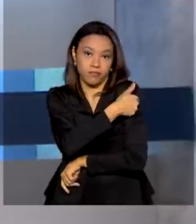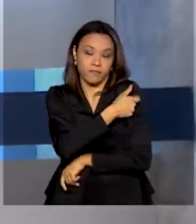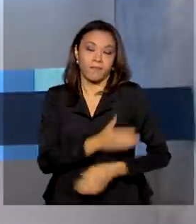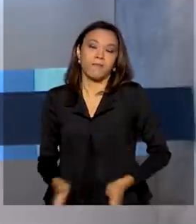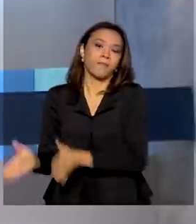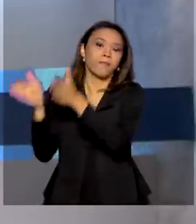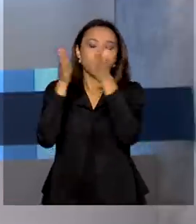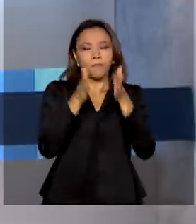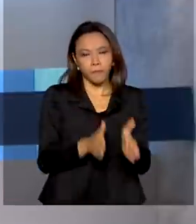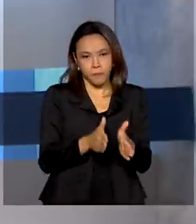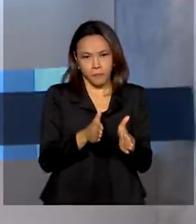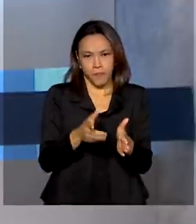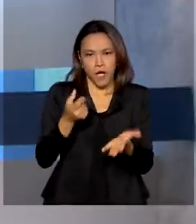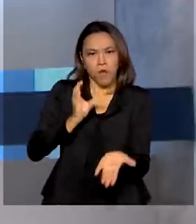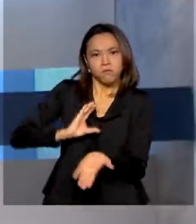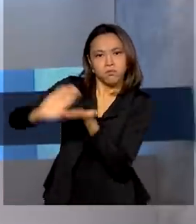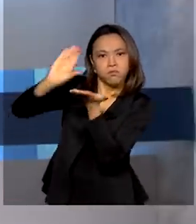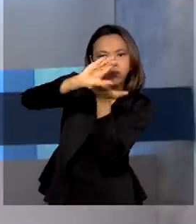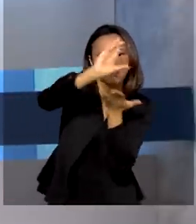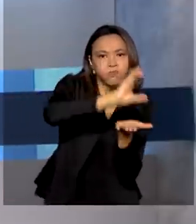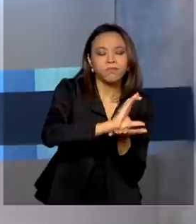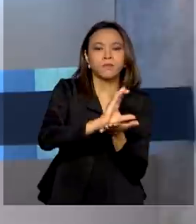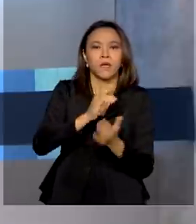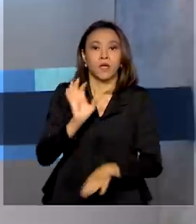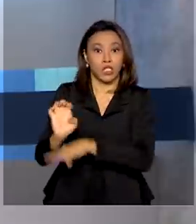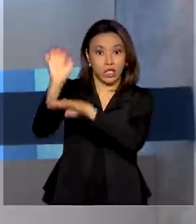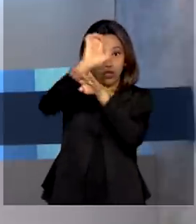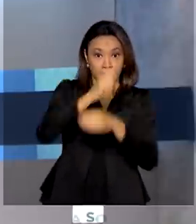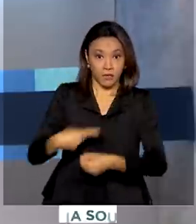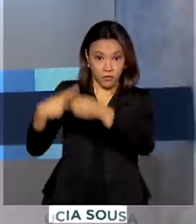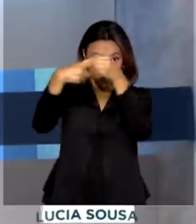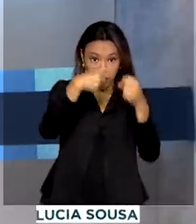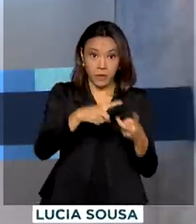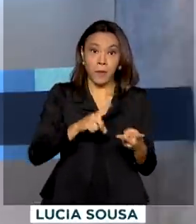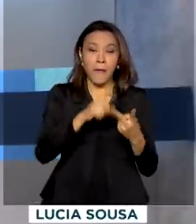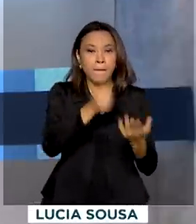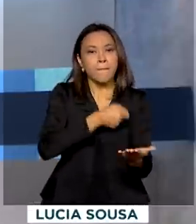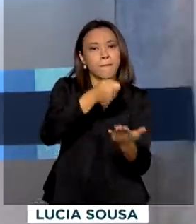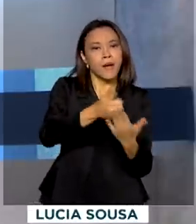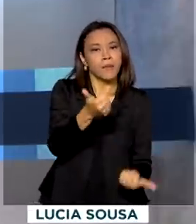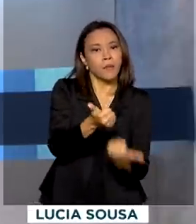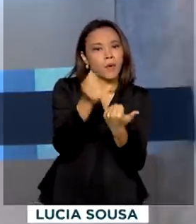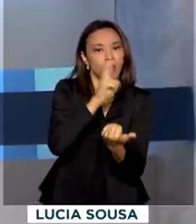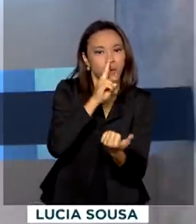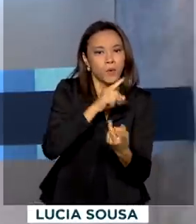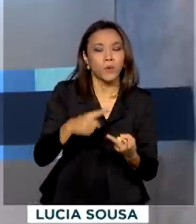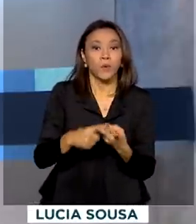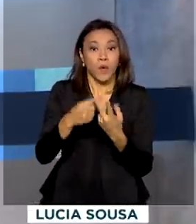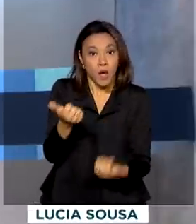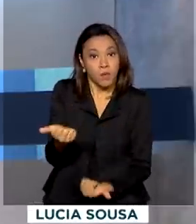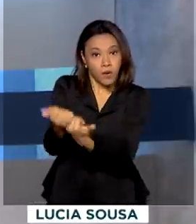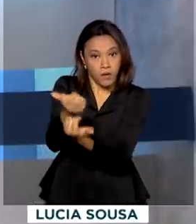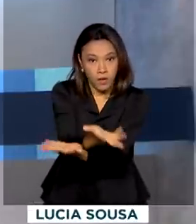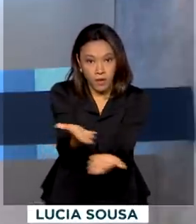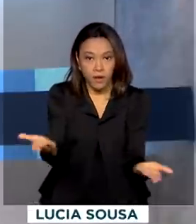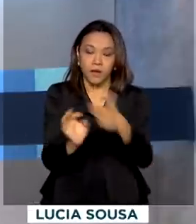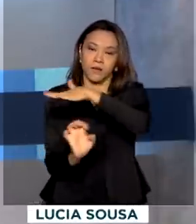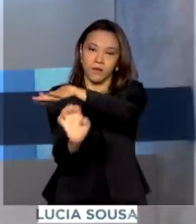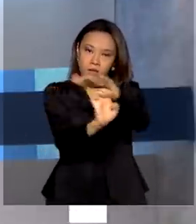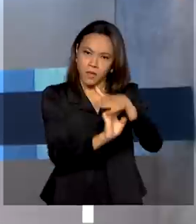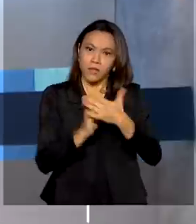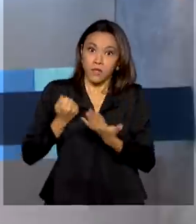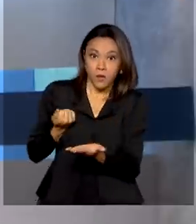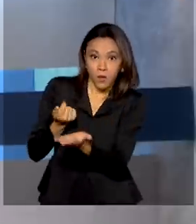Recursos para estados e municípios, pagamento do auxílio emergencial, socorro aos empresários e compra de